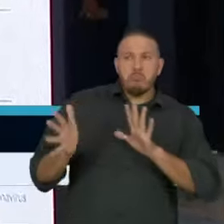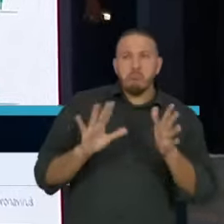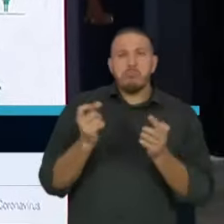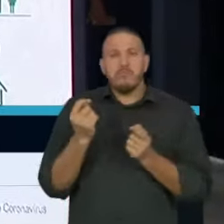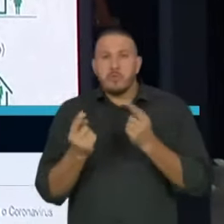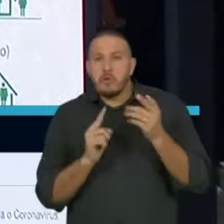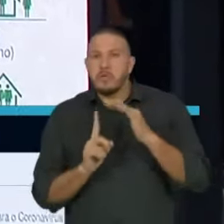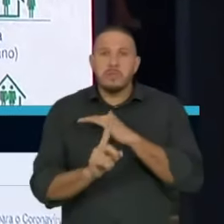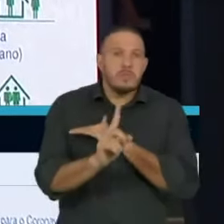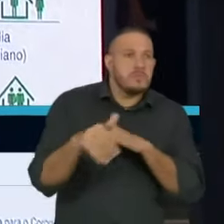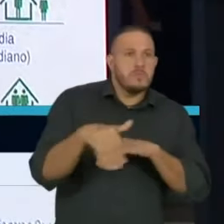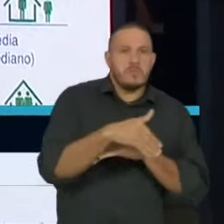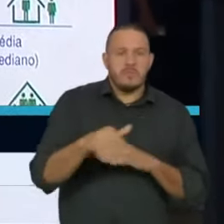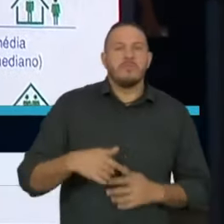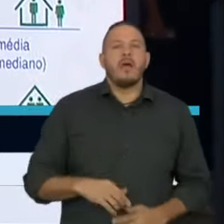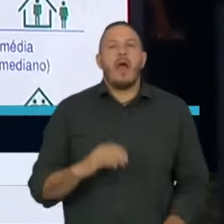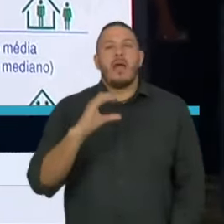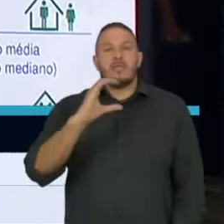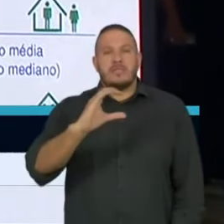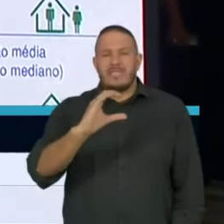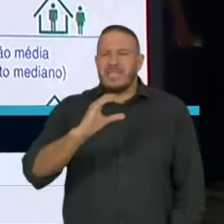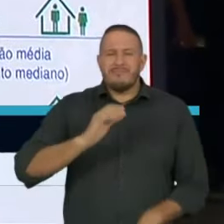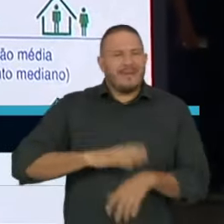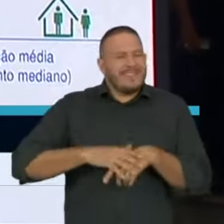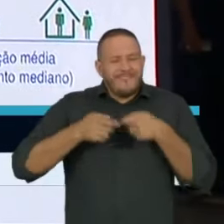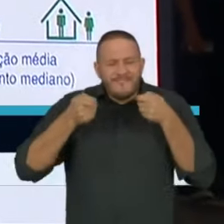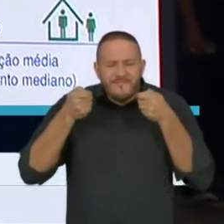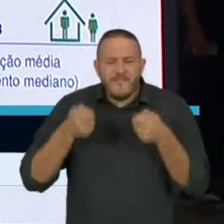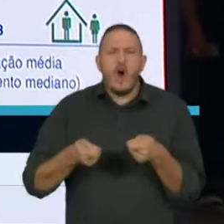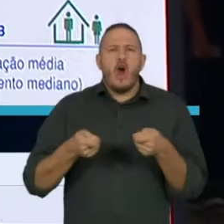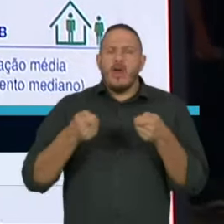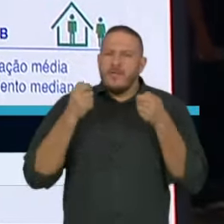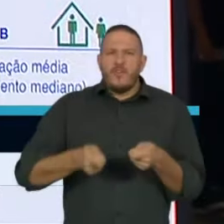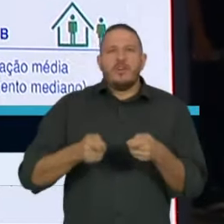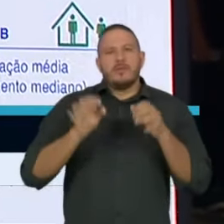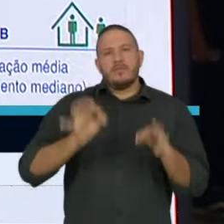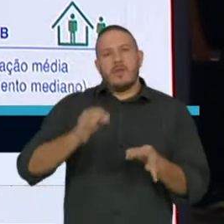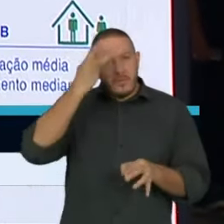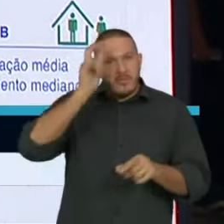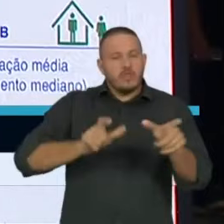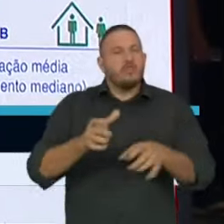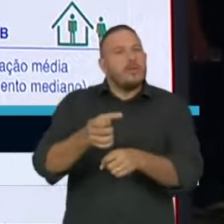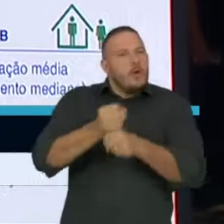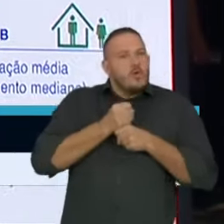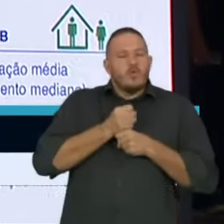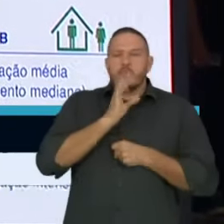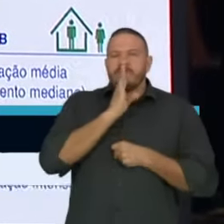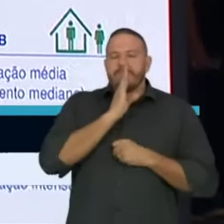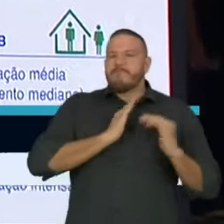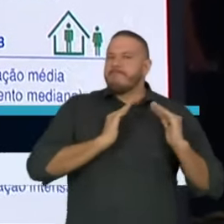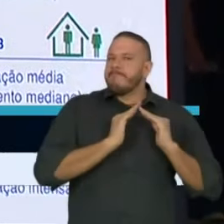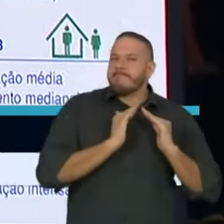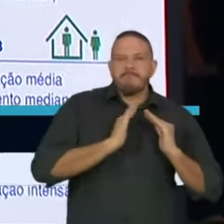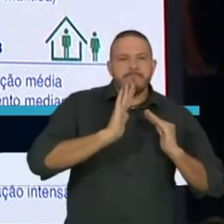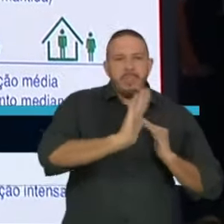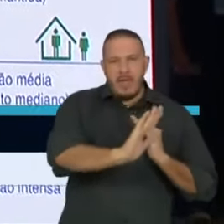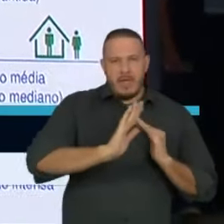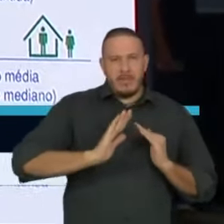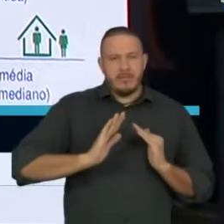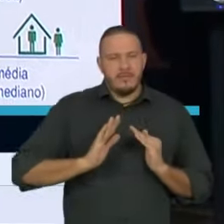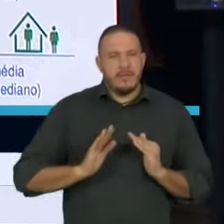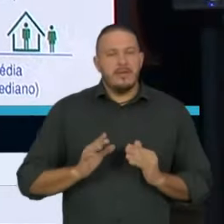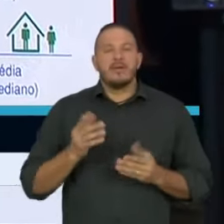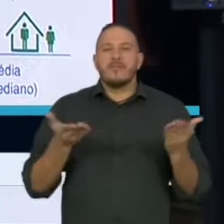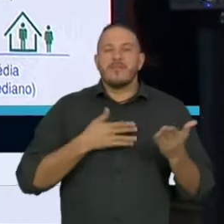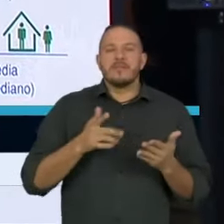E o cenário C, como uma mitigação mais intensa, como uma redução da mobilidade mais intensa. Quer dizer, mitigação é uma palavra muito complicada.